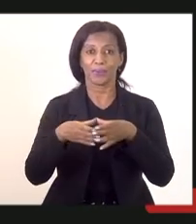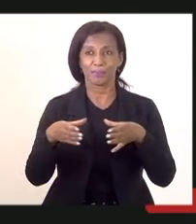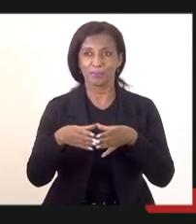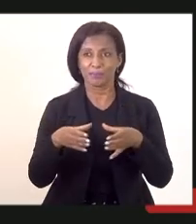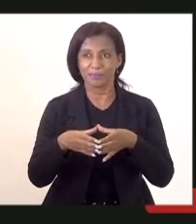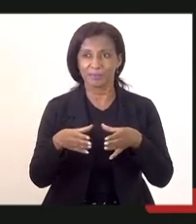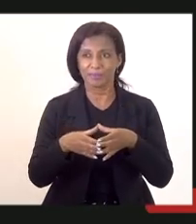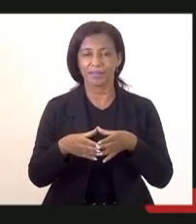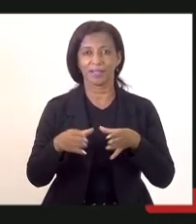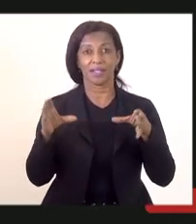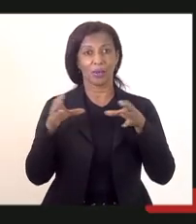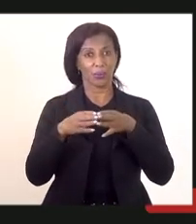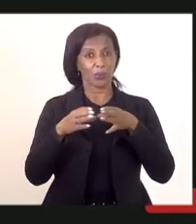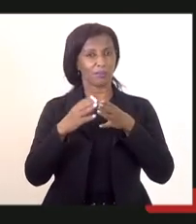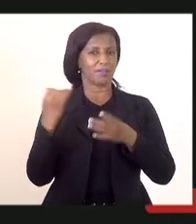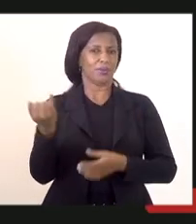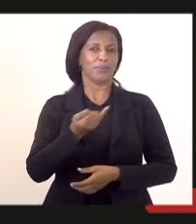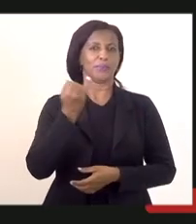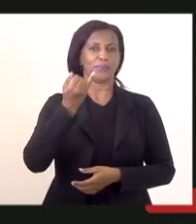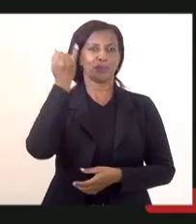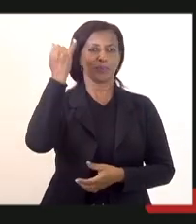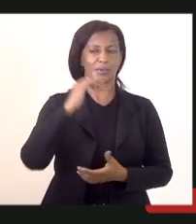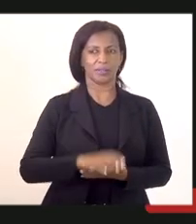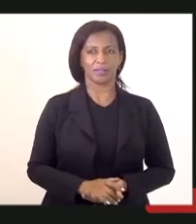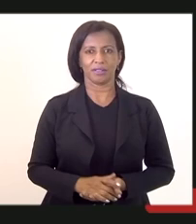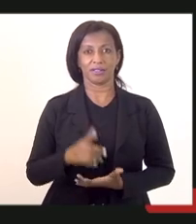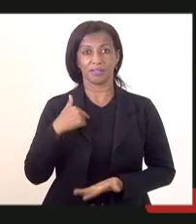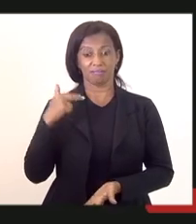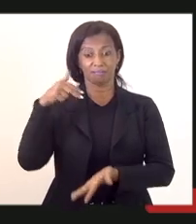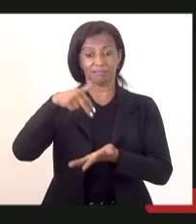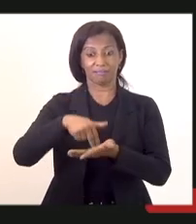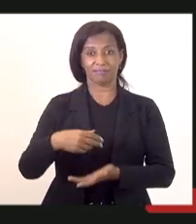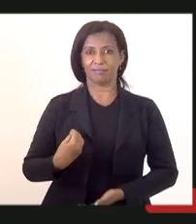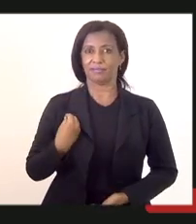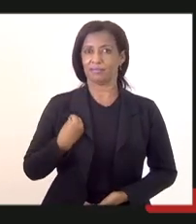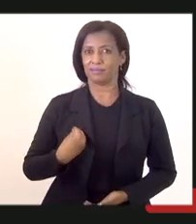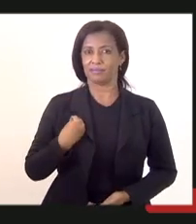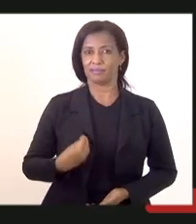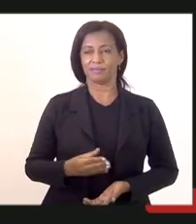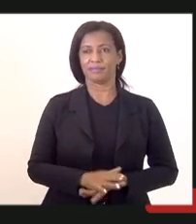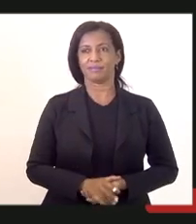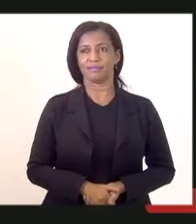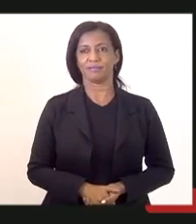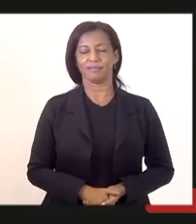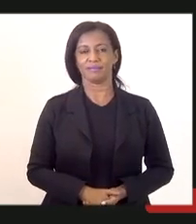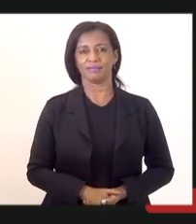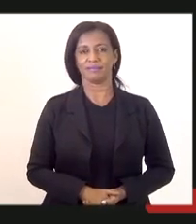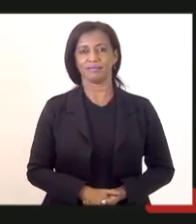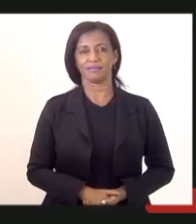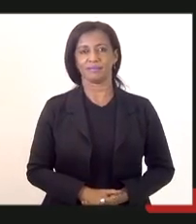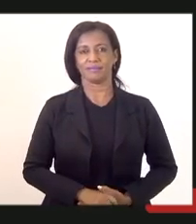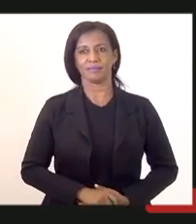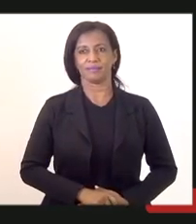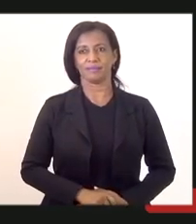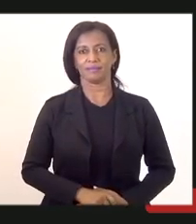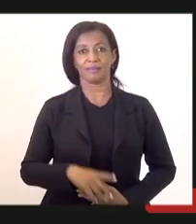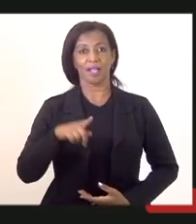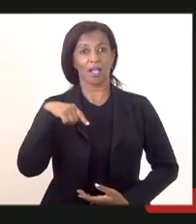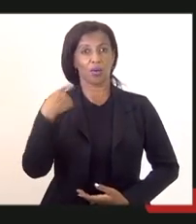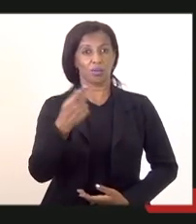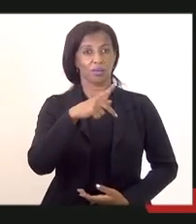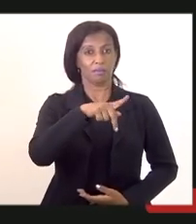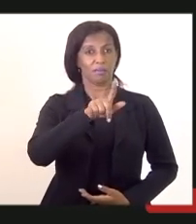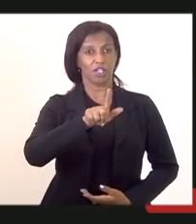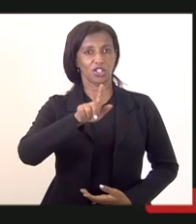mas é uma comissão muito importante que faz questão de estar presente, ao nosso procurador